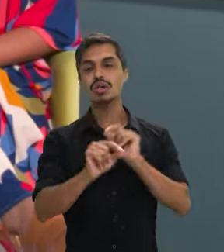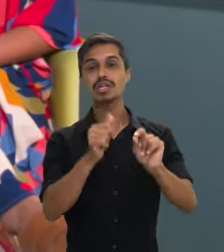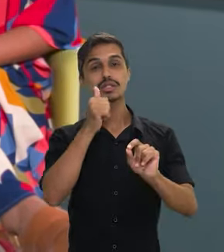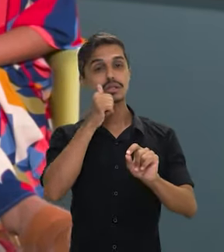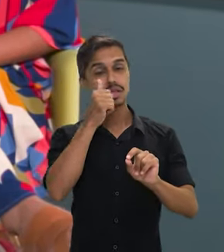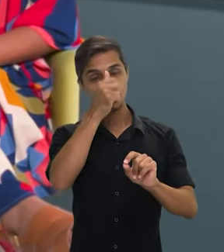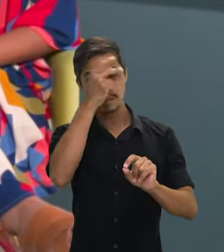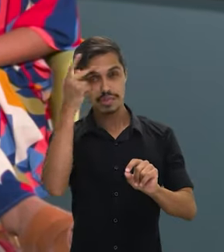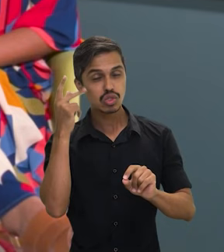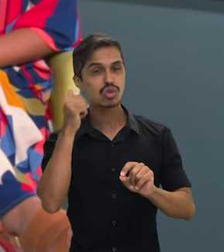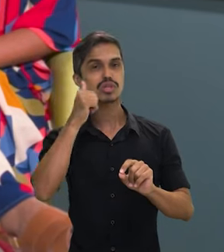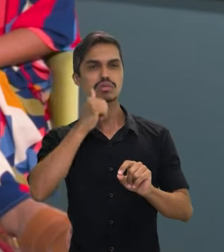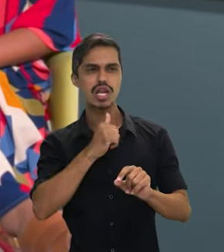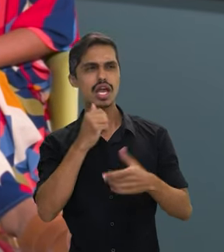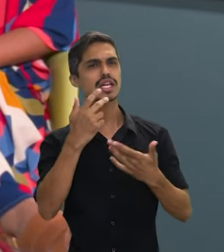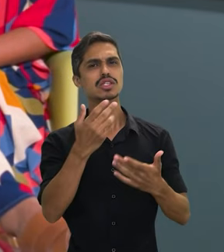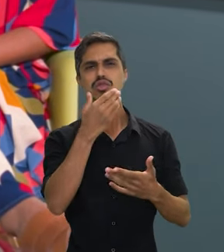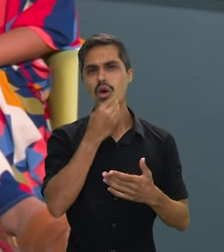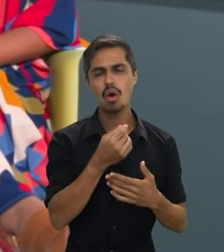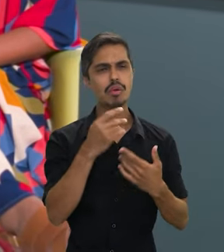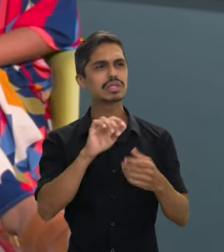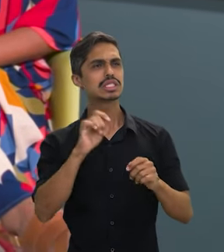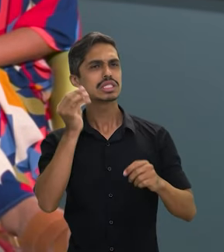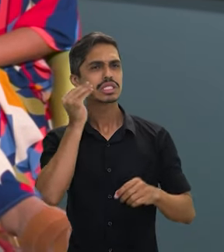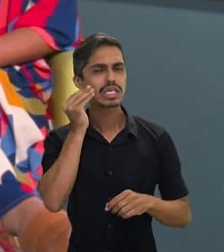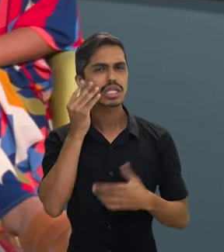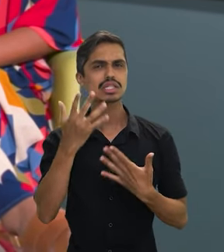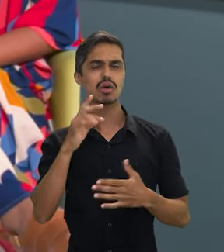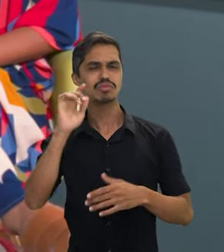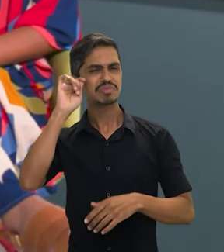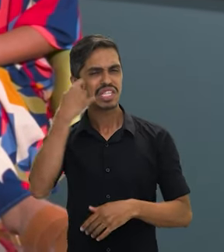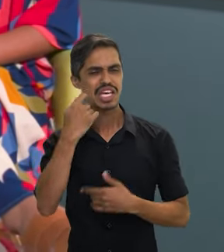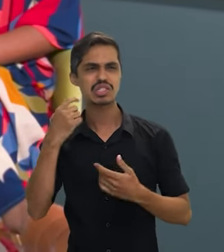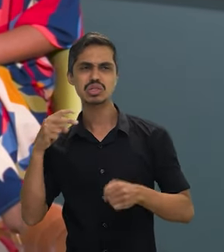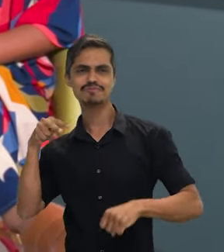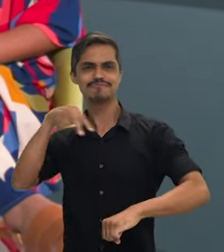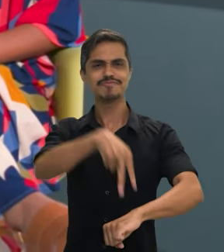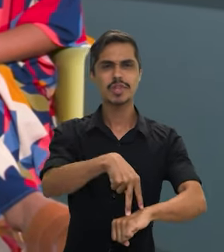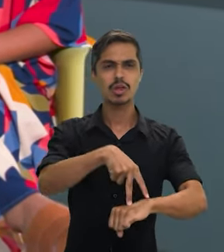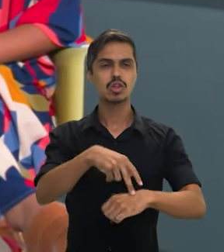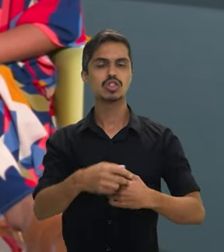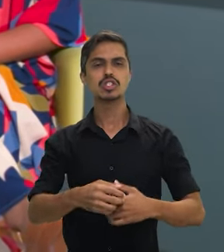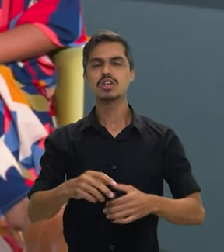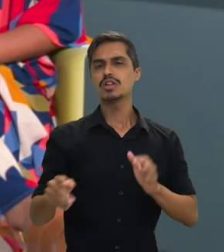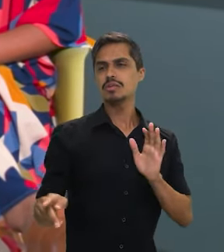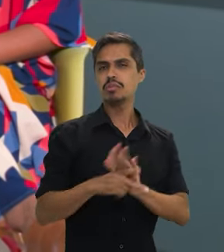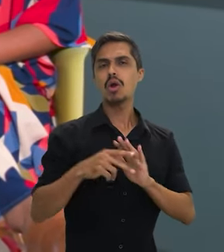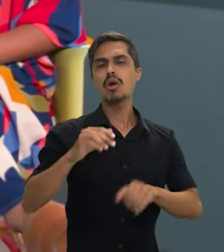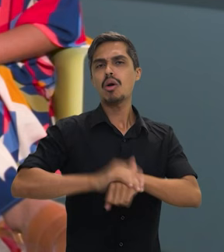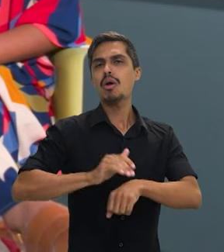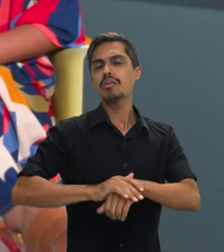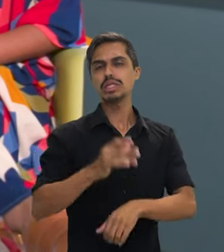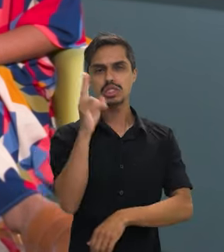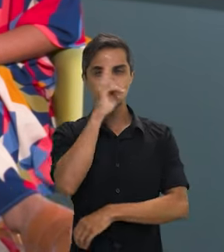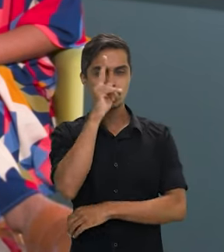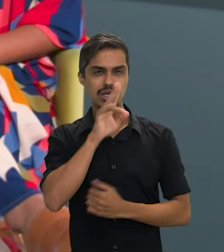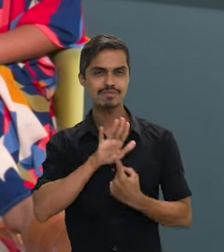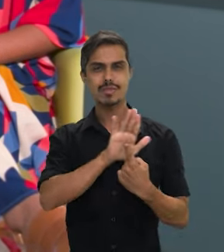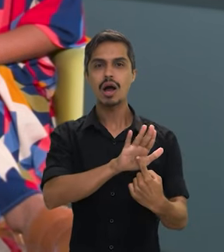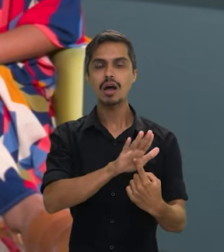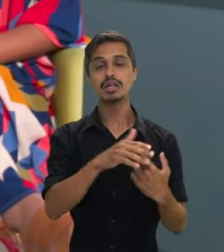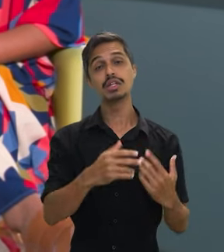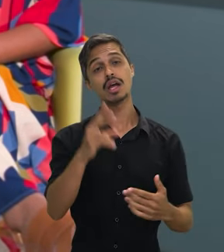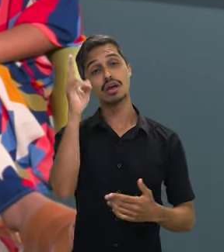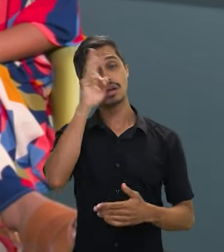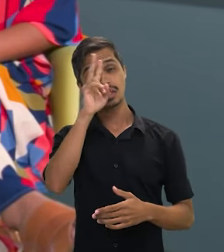negras tentam se reconhecer, tentam colocar seus pés em lugares como sendo protagonistas de suas histórias. E é um